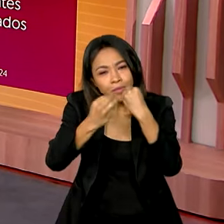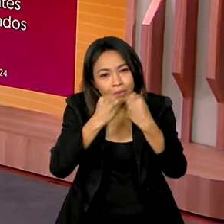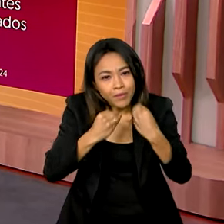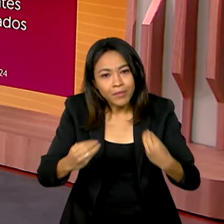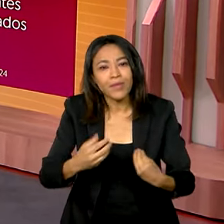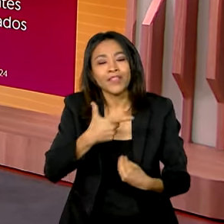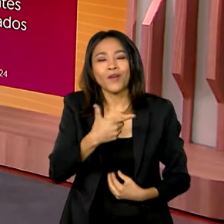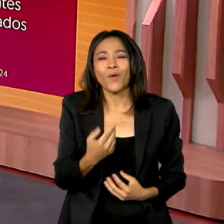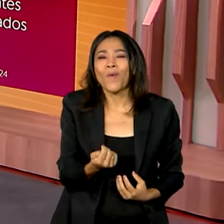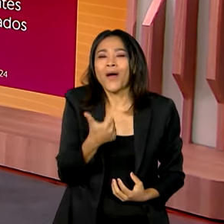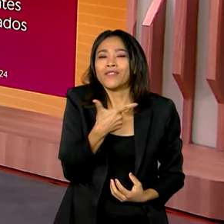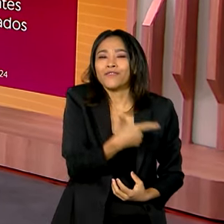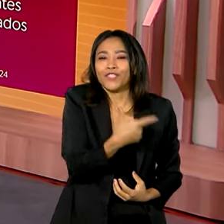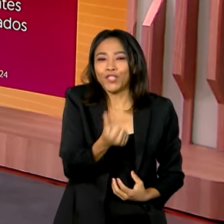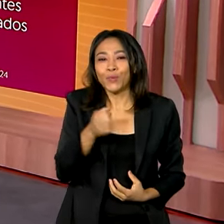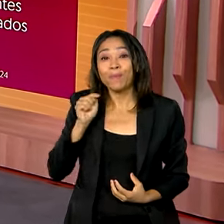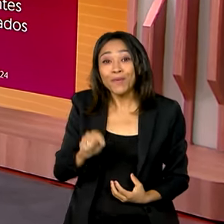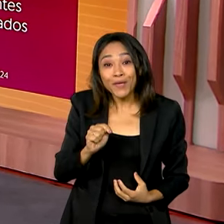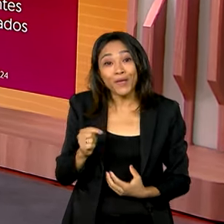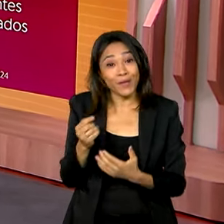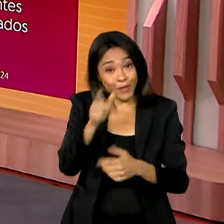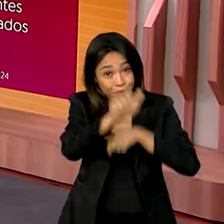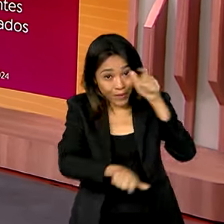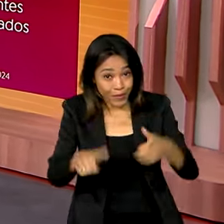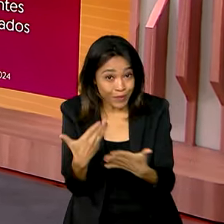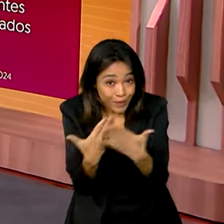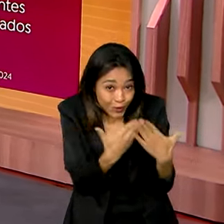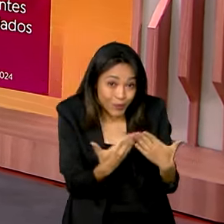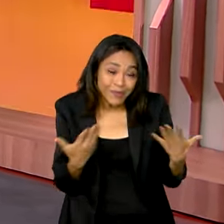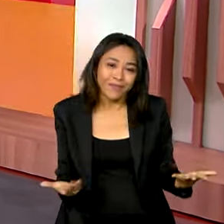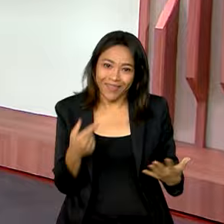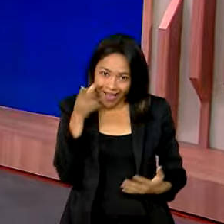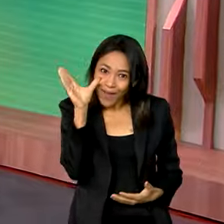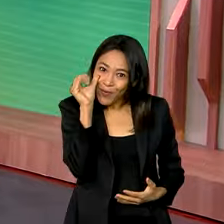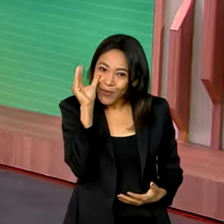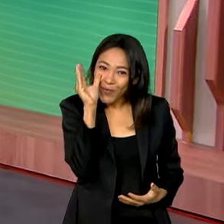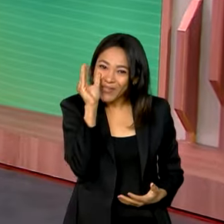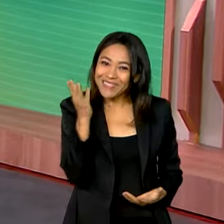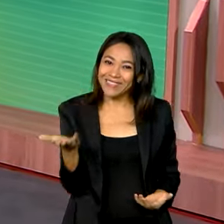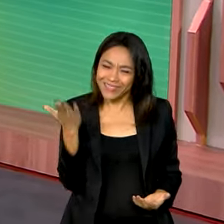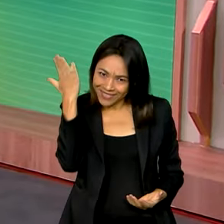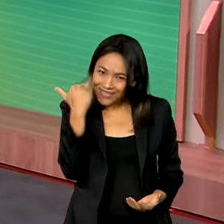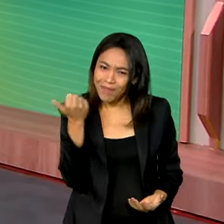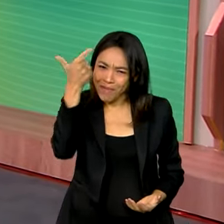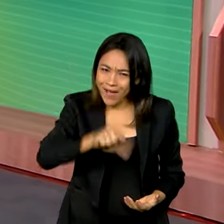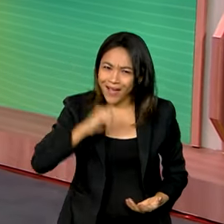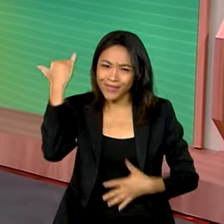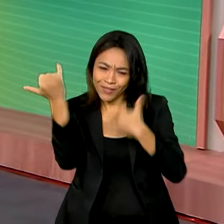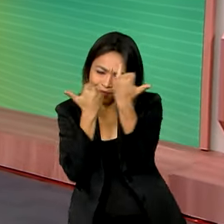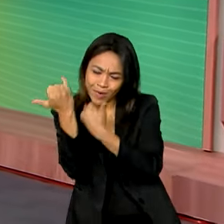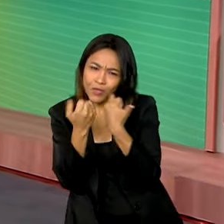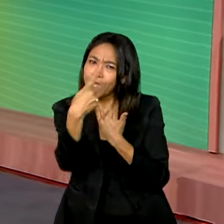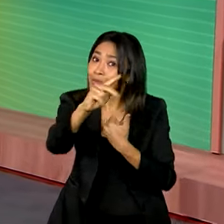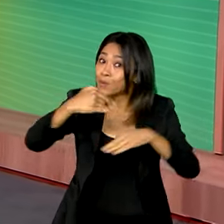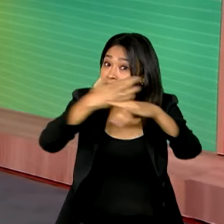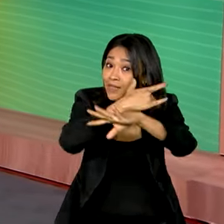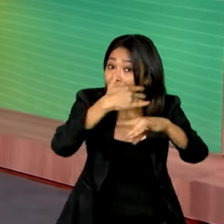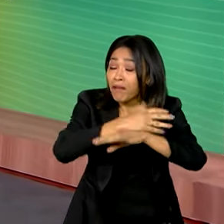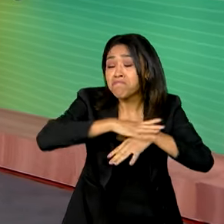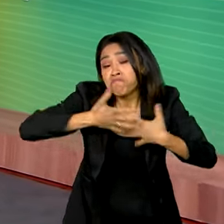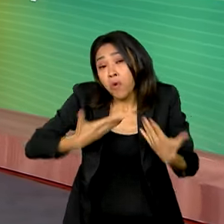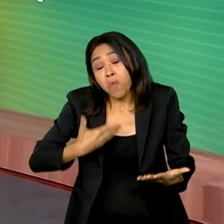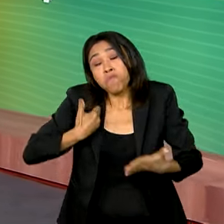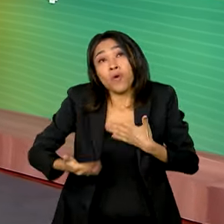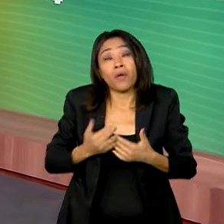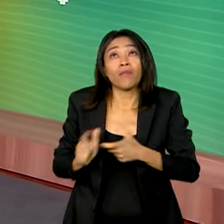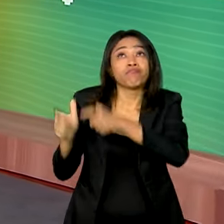quase 21 mil estudantes. É isso. E se você ficou curioso para ver as ações do governo federal na sua cidade ou em qualquer